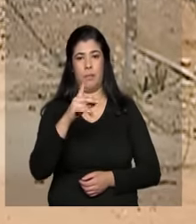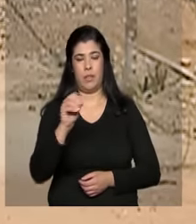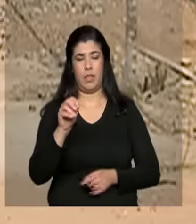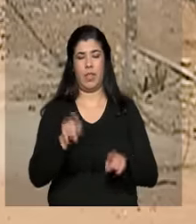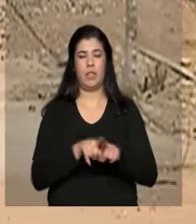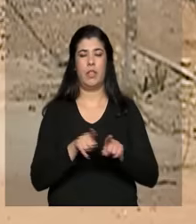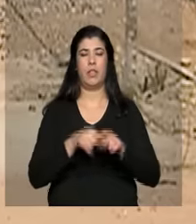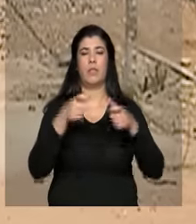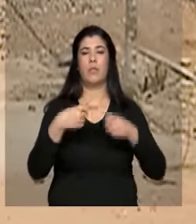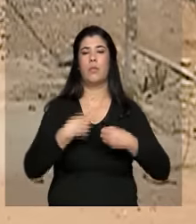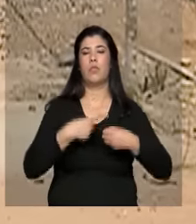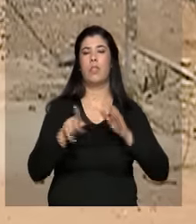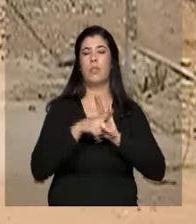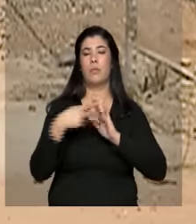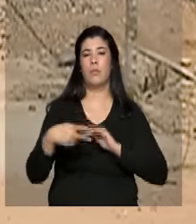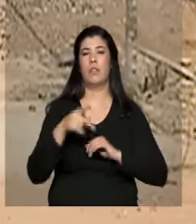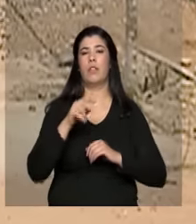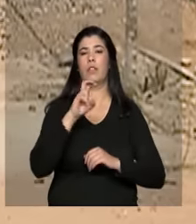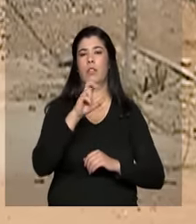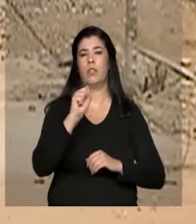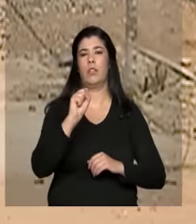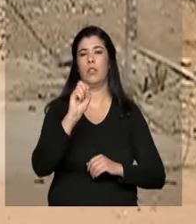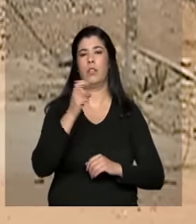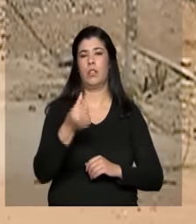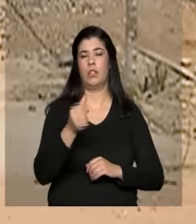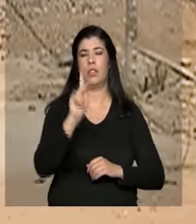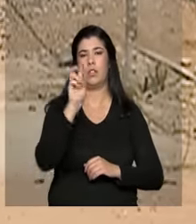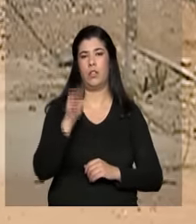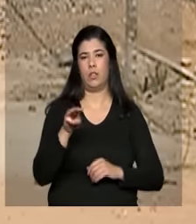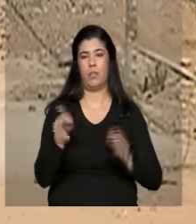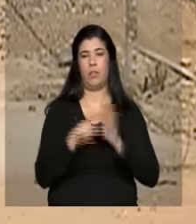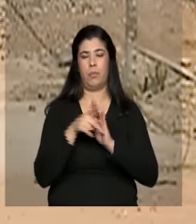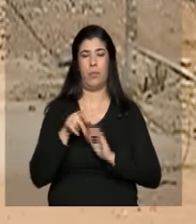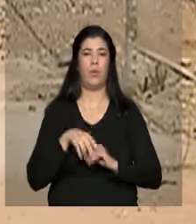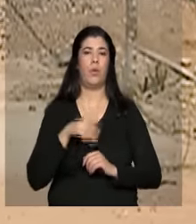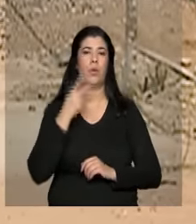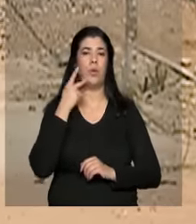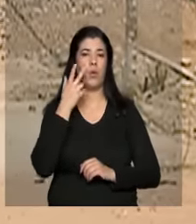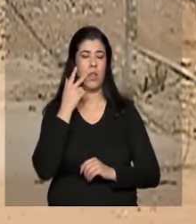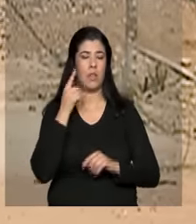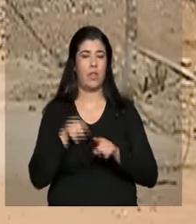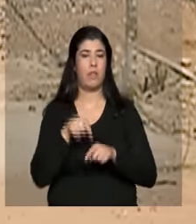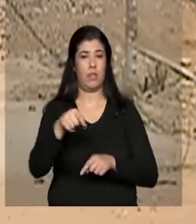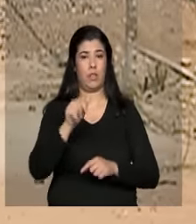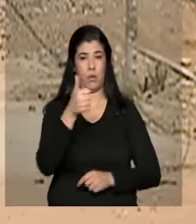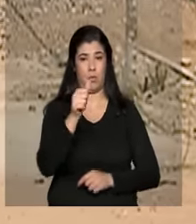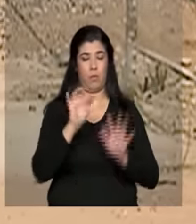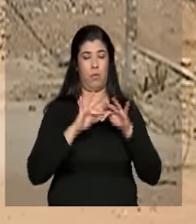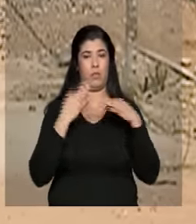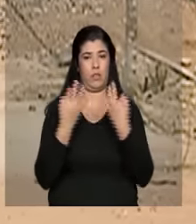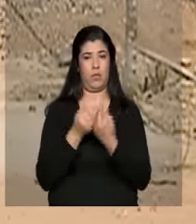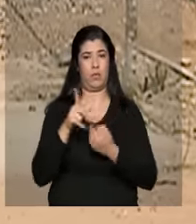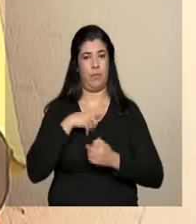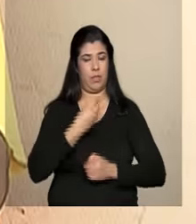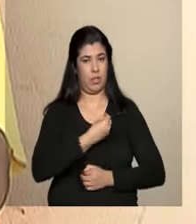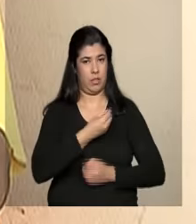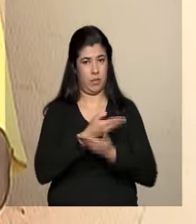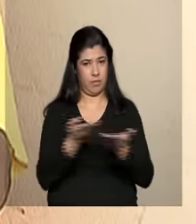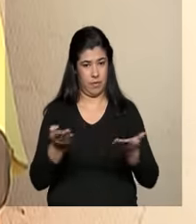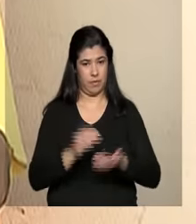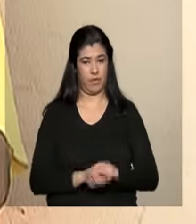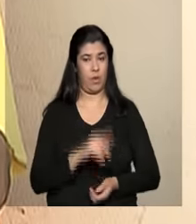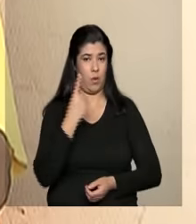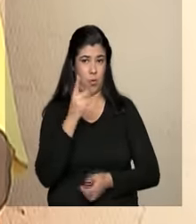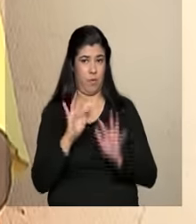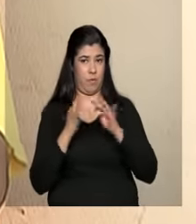Cabrobó, cidade localizada a 586 quilômetros de Recife. Aqui, 11 famílias estão vivendo. Uma